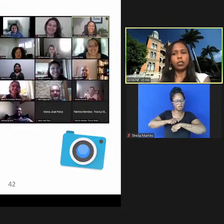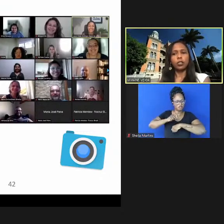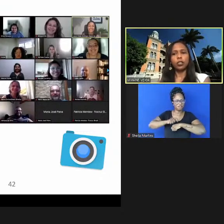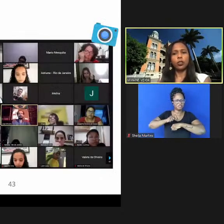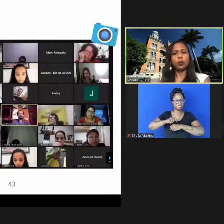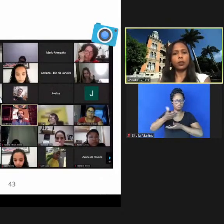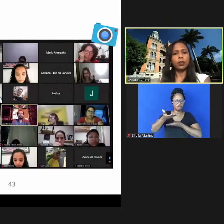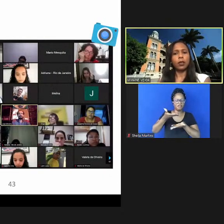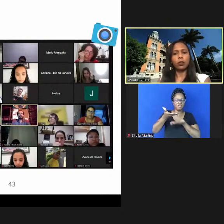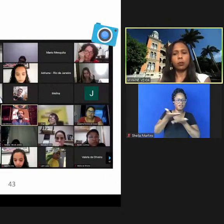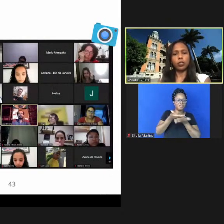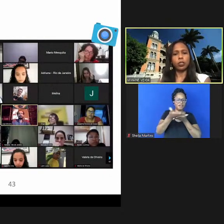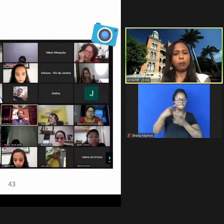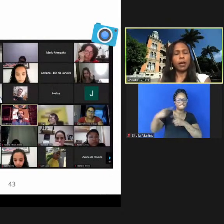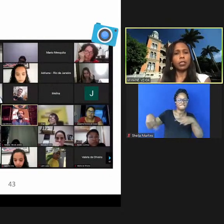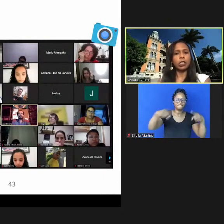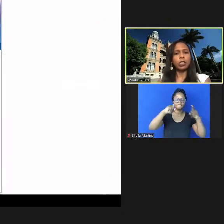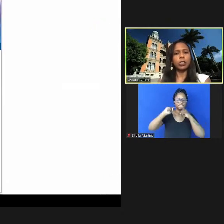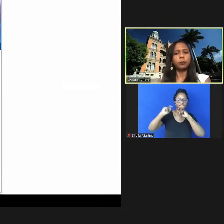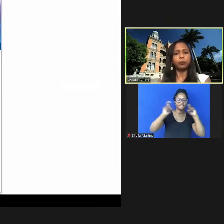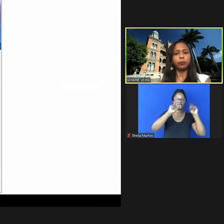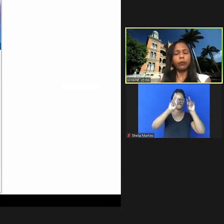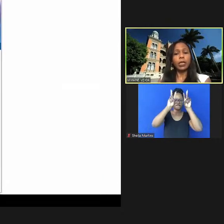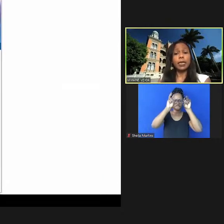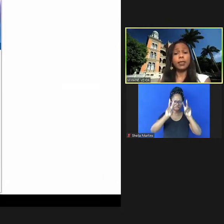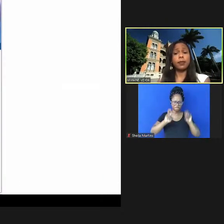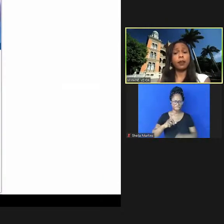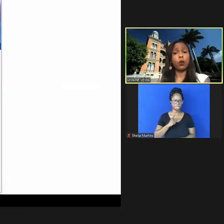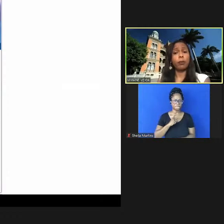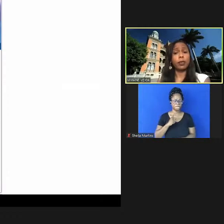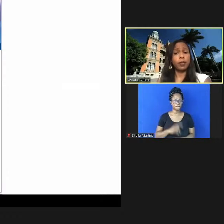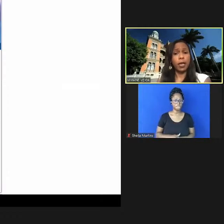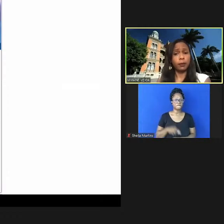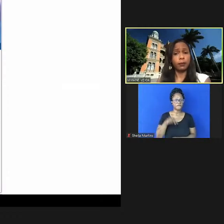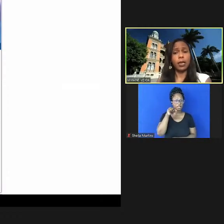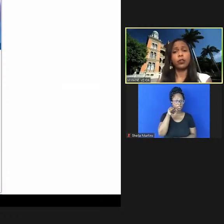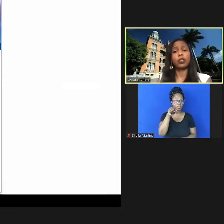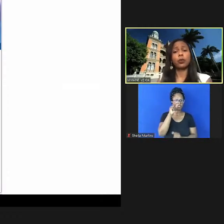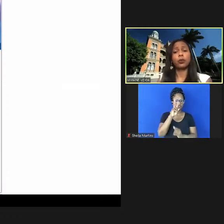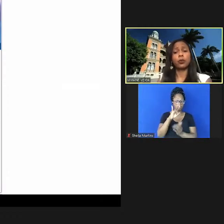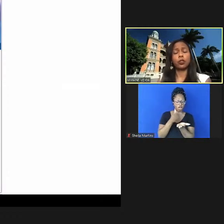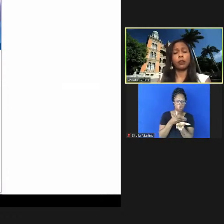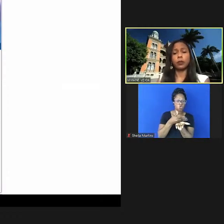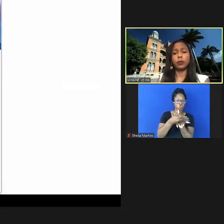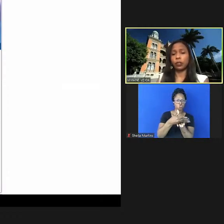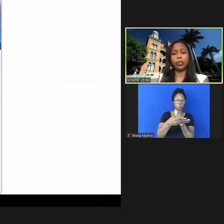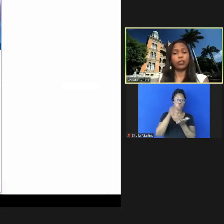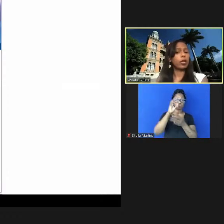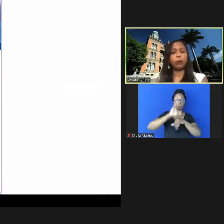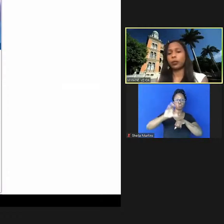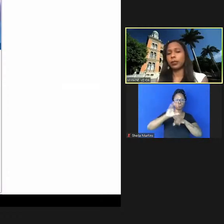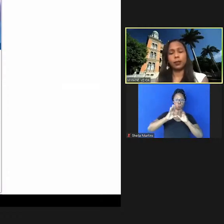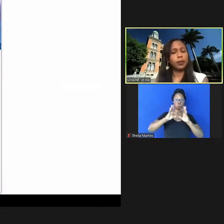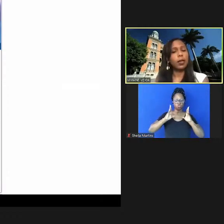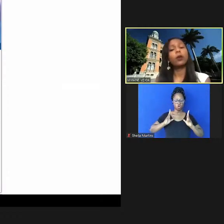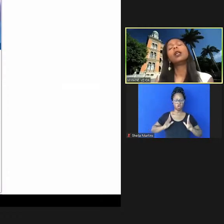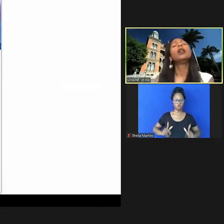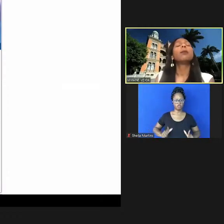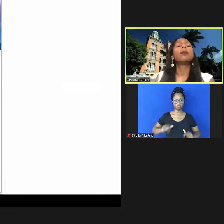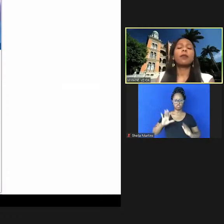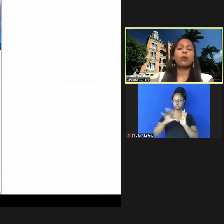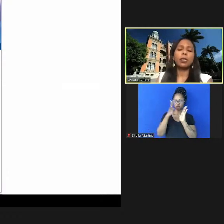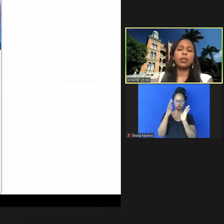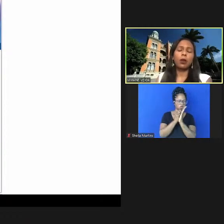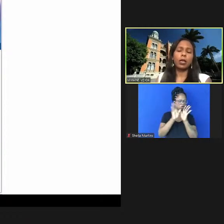discussão sobre as temáticas esse vai começar tá gente é um curso de revisão sistemática já acabou a inscrição